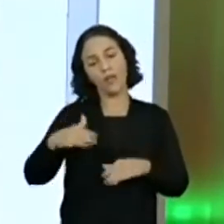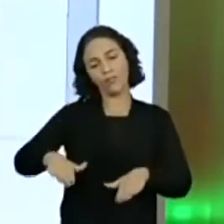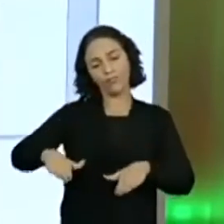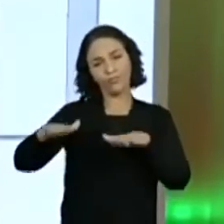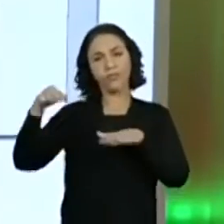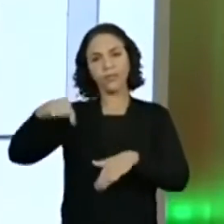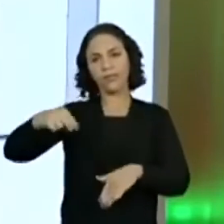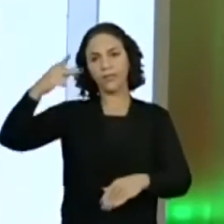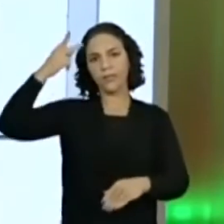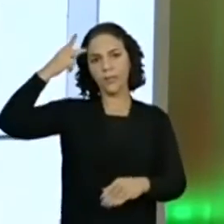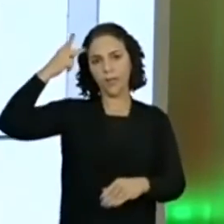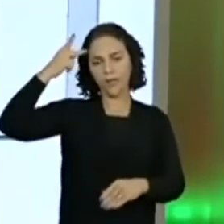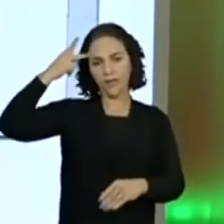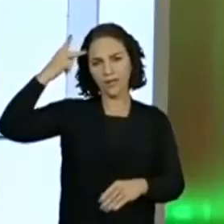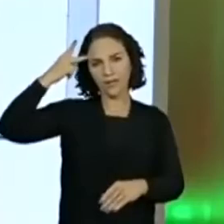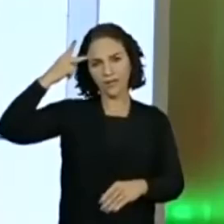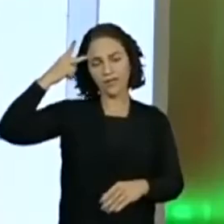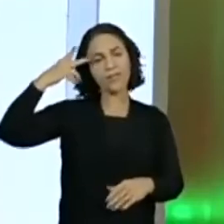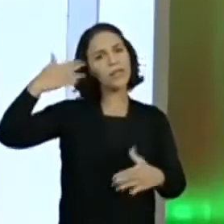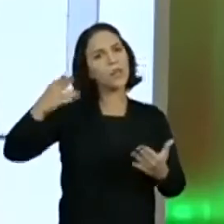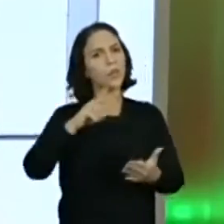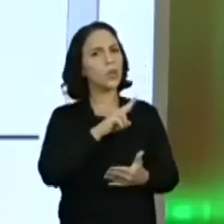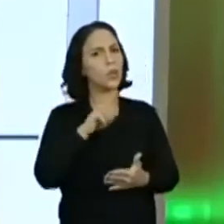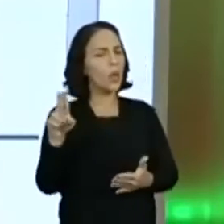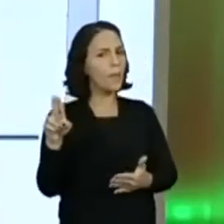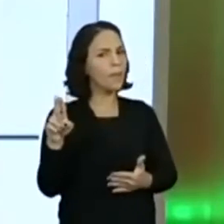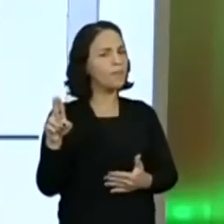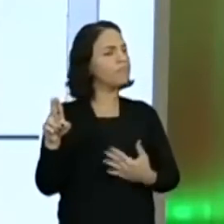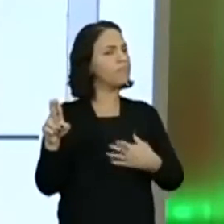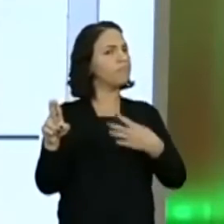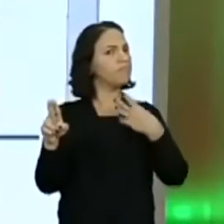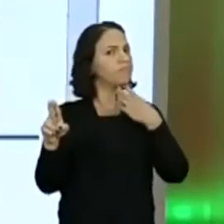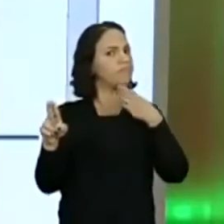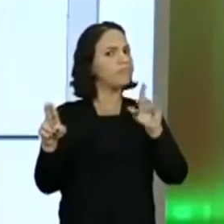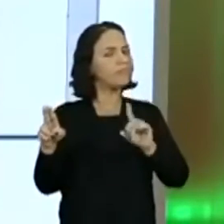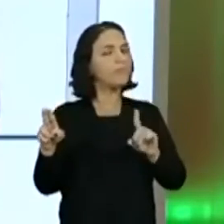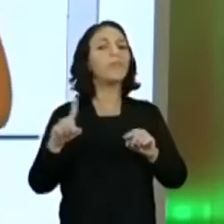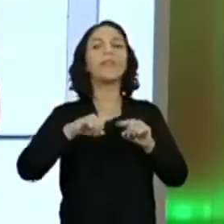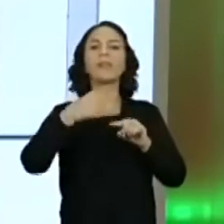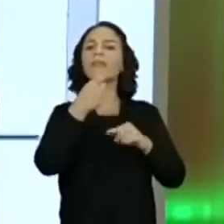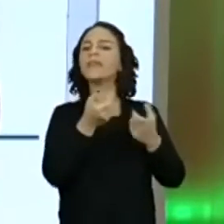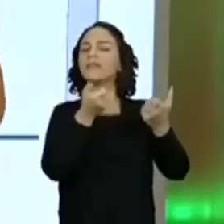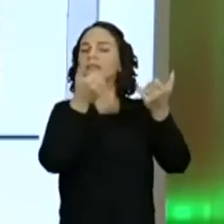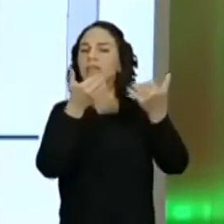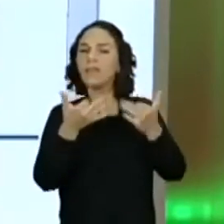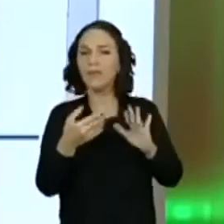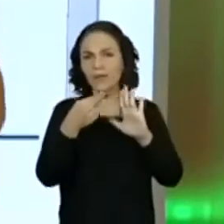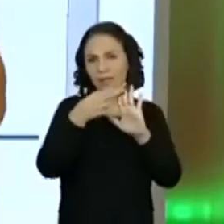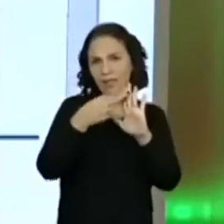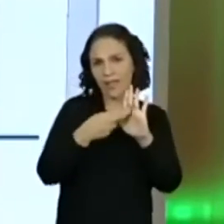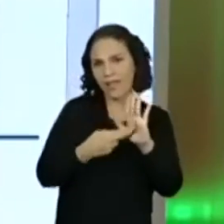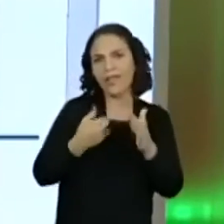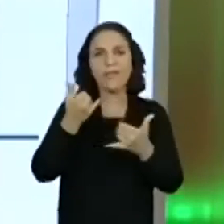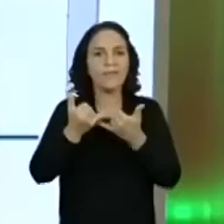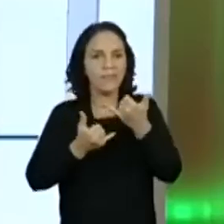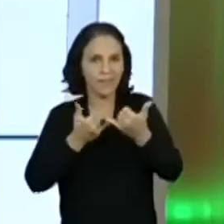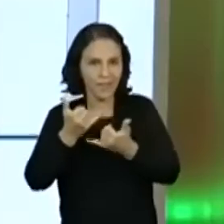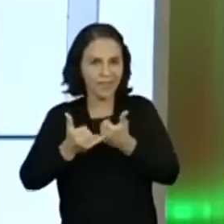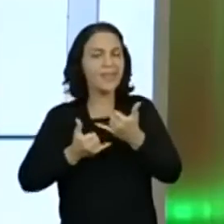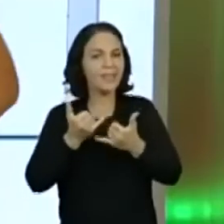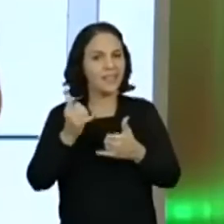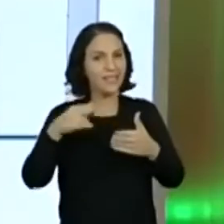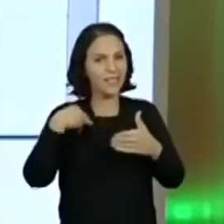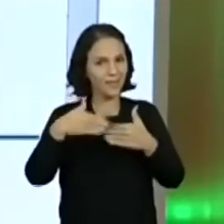estado de São Paulo. Então, com esse nome, eu nunca tinha ouvido falar. E realmente, depois que você me explicou as regras da brincadeira, que já